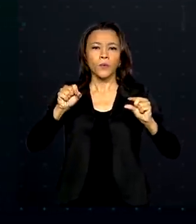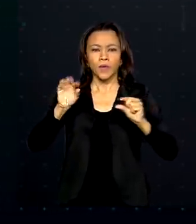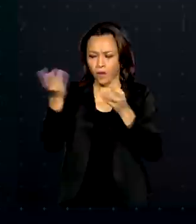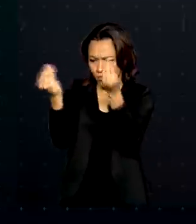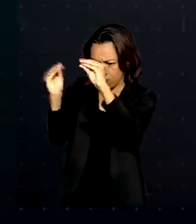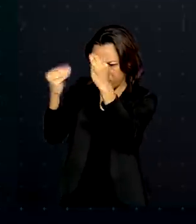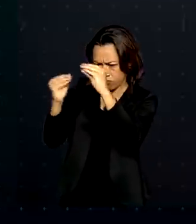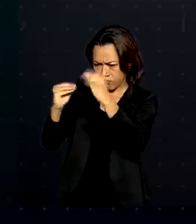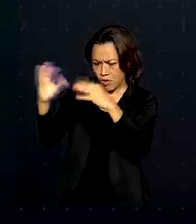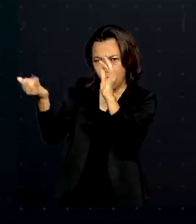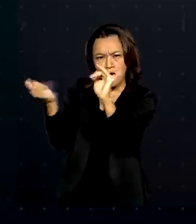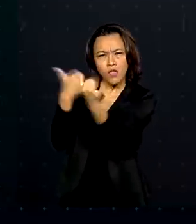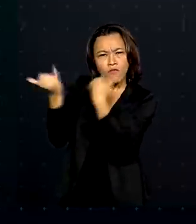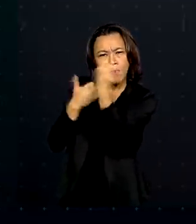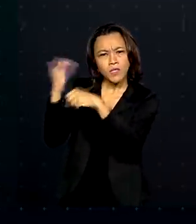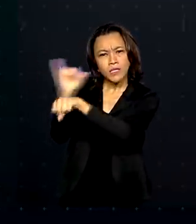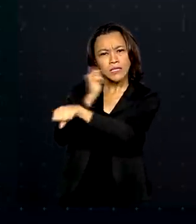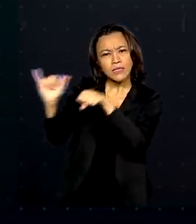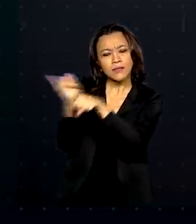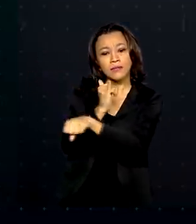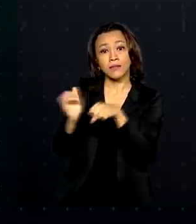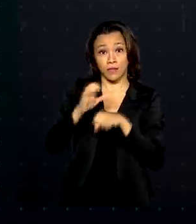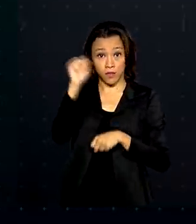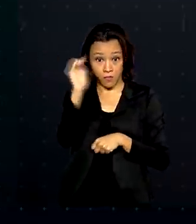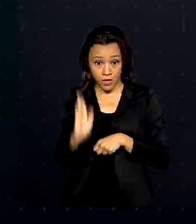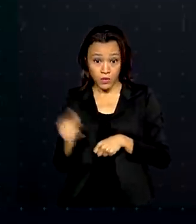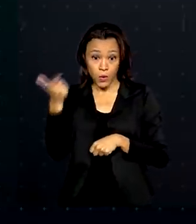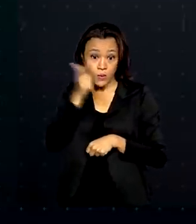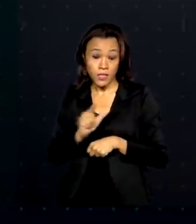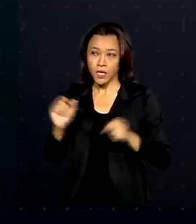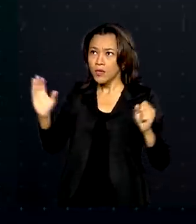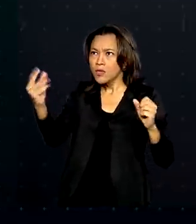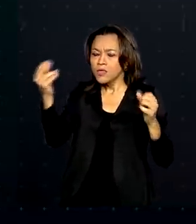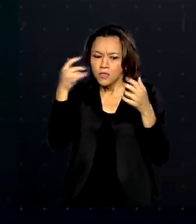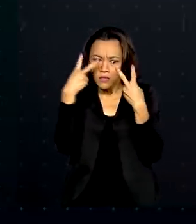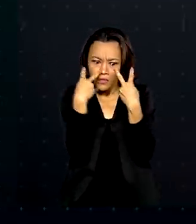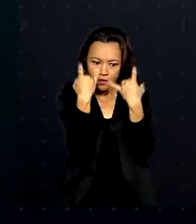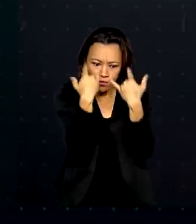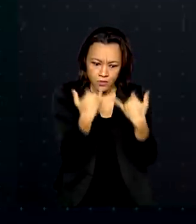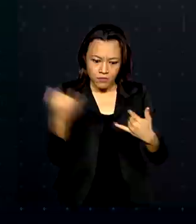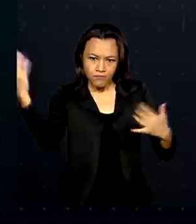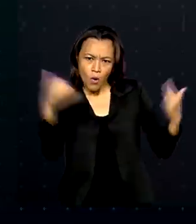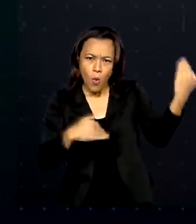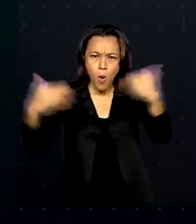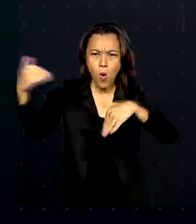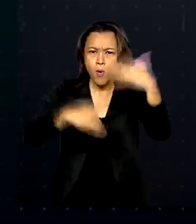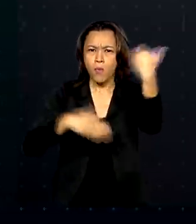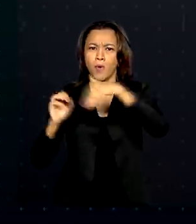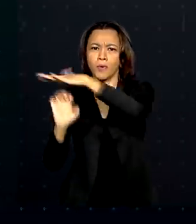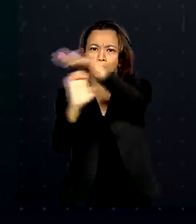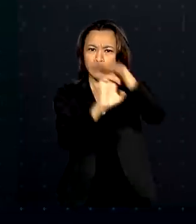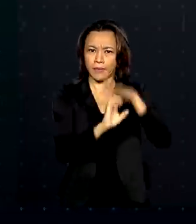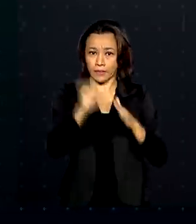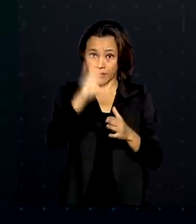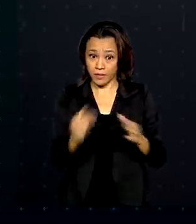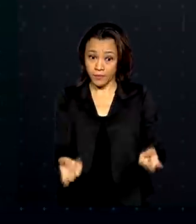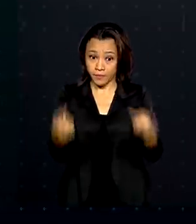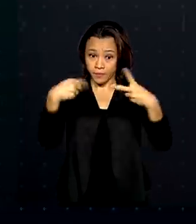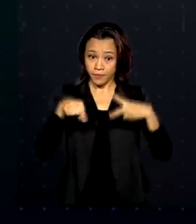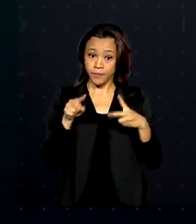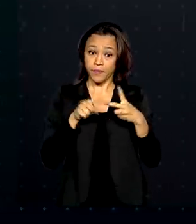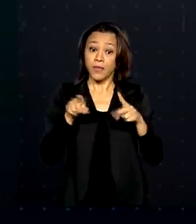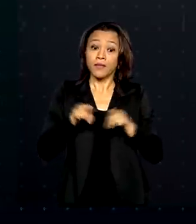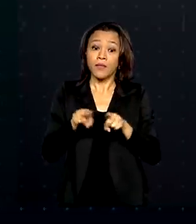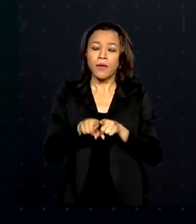estratégicas para fazer com que o país seja capaz de atrair e reter investimentos estrangeiros. Aqui também está previsto um